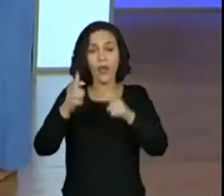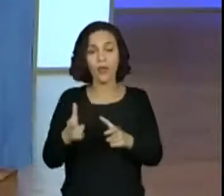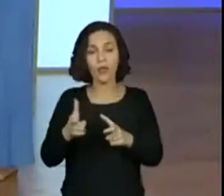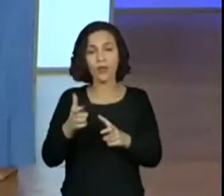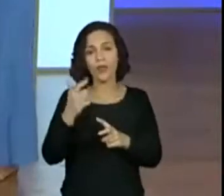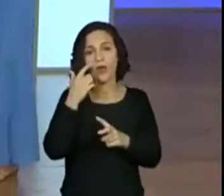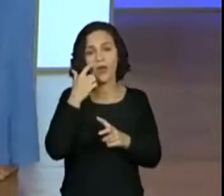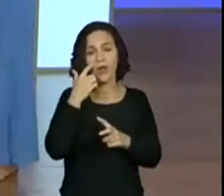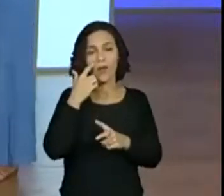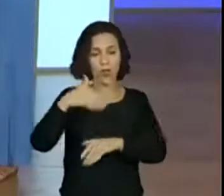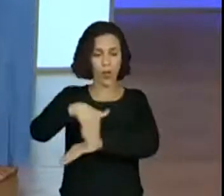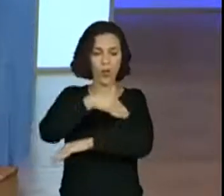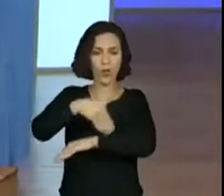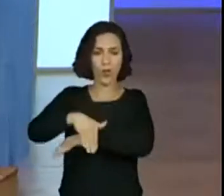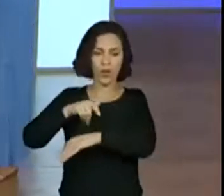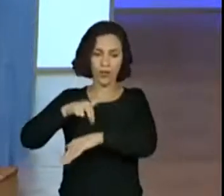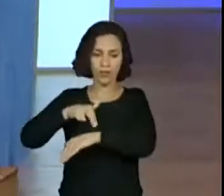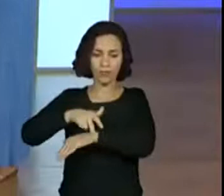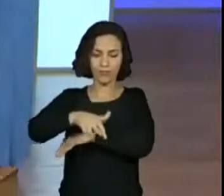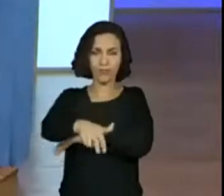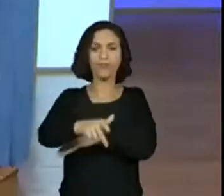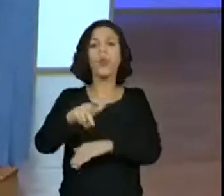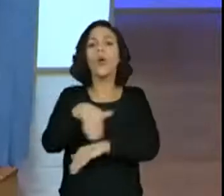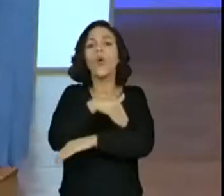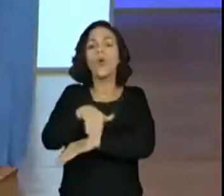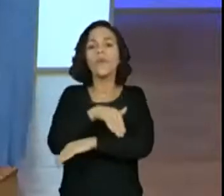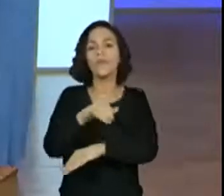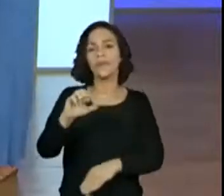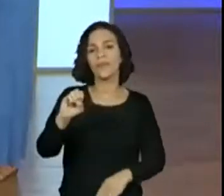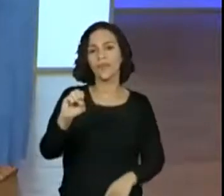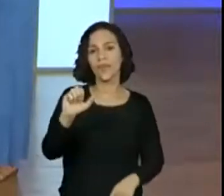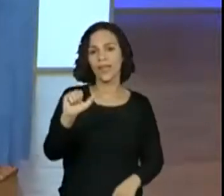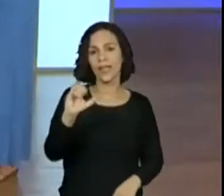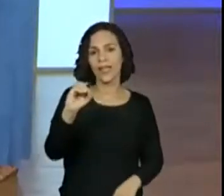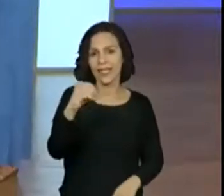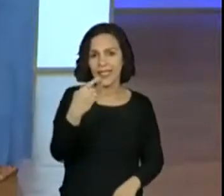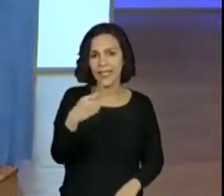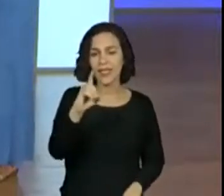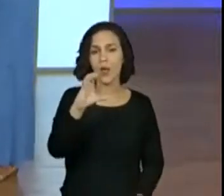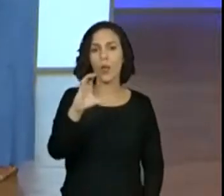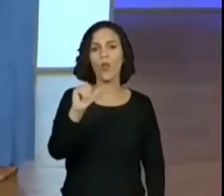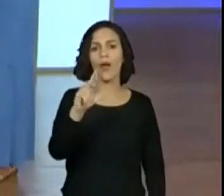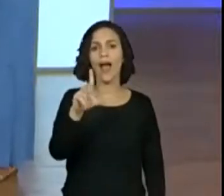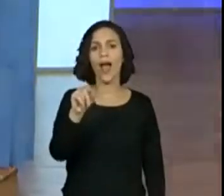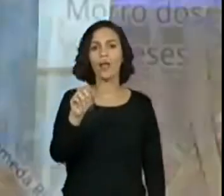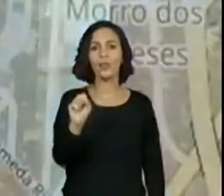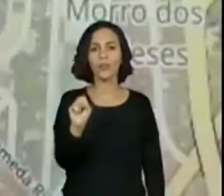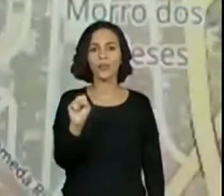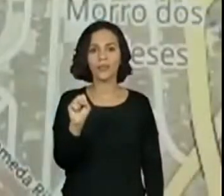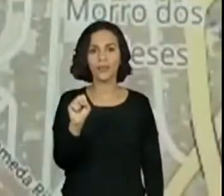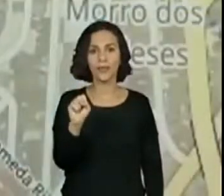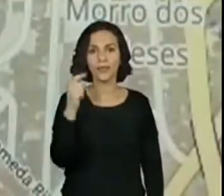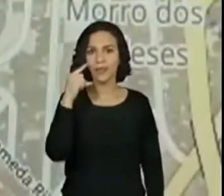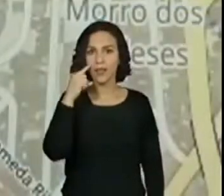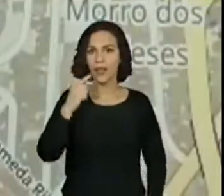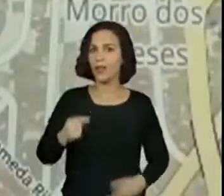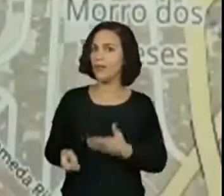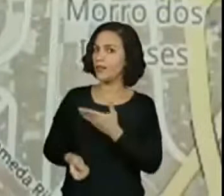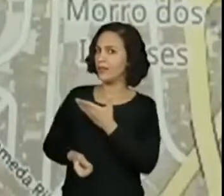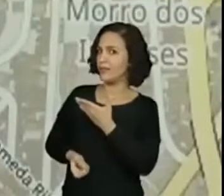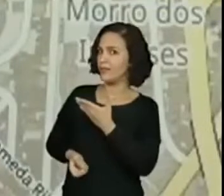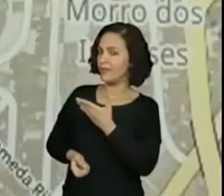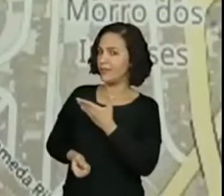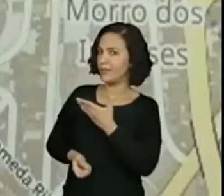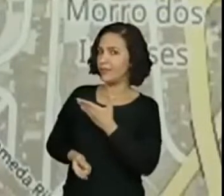atravessa a rua São Carlos do Pinhal. Não tem o nome dessa rua. Alguém colocou ali, Tipo,